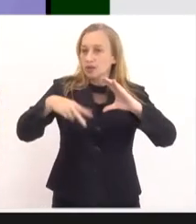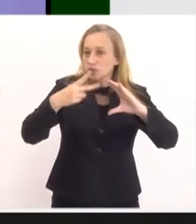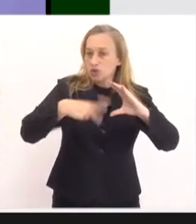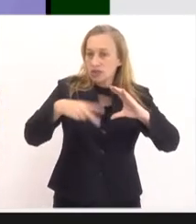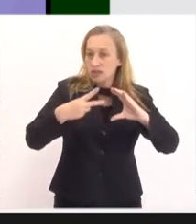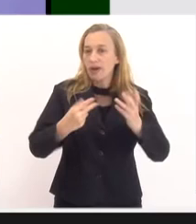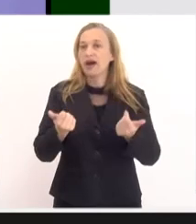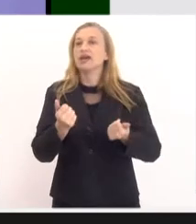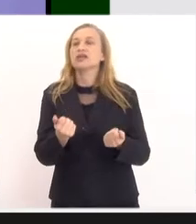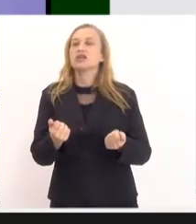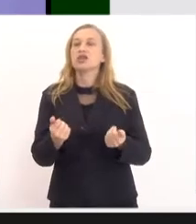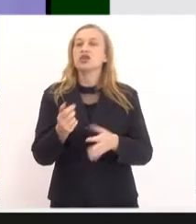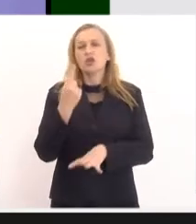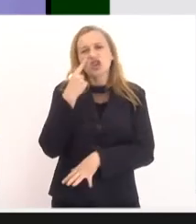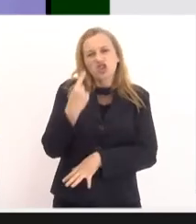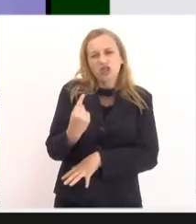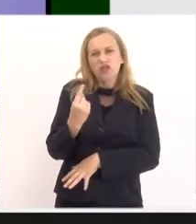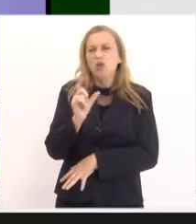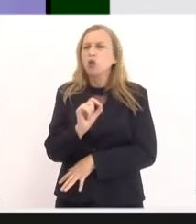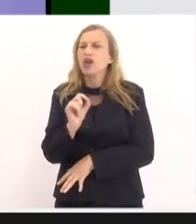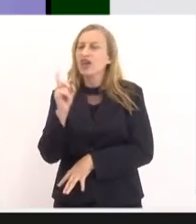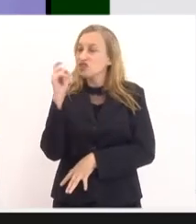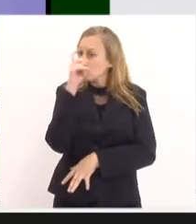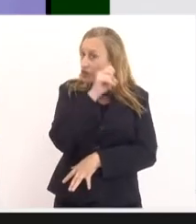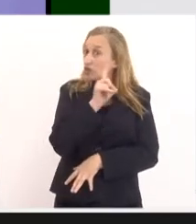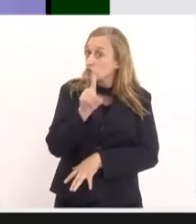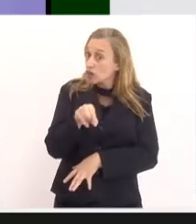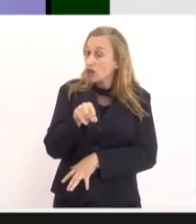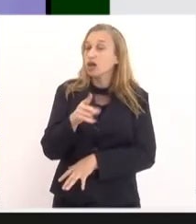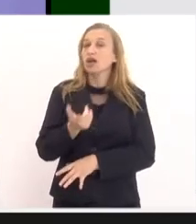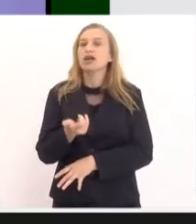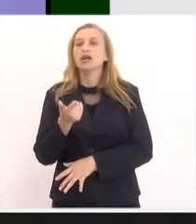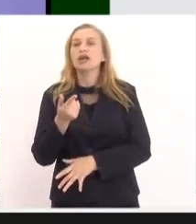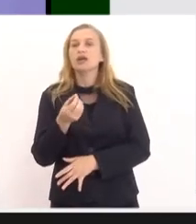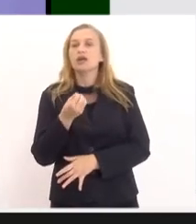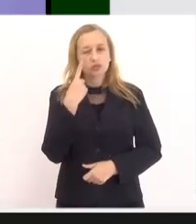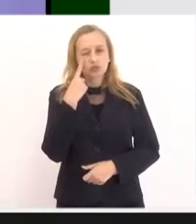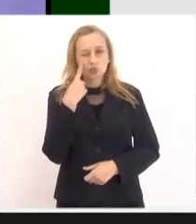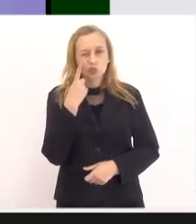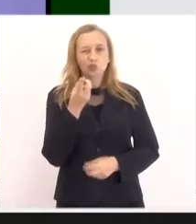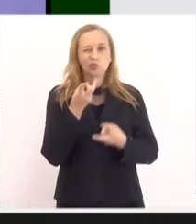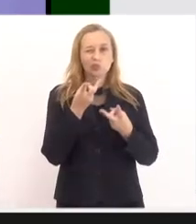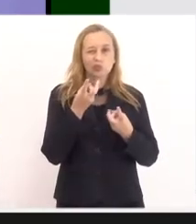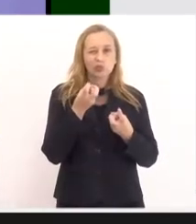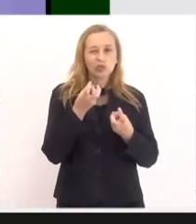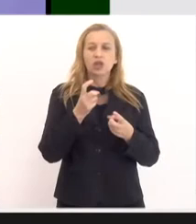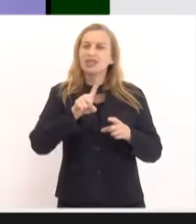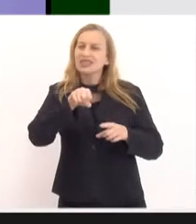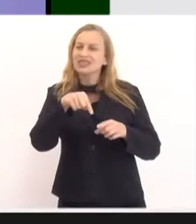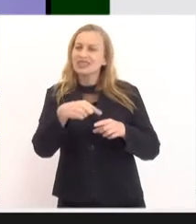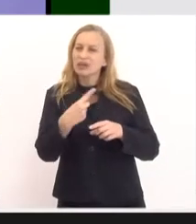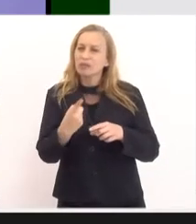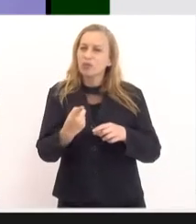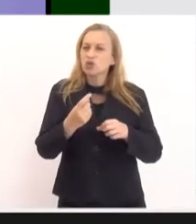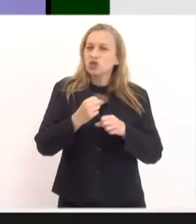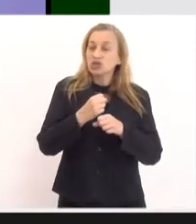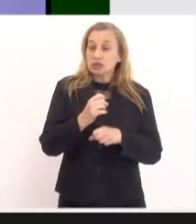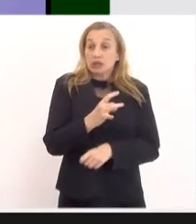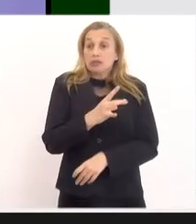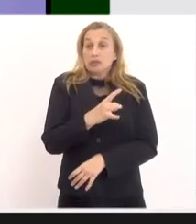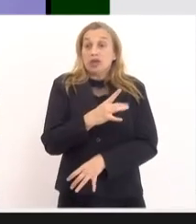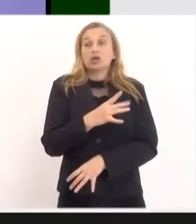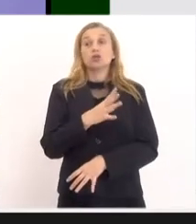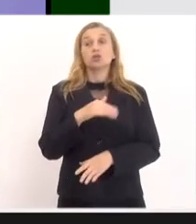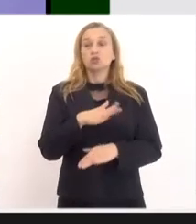E é o que a gente está vendo, assim, é uma dificuldade, né? E ainda bem que a gente tem esse espaço. Depois de todo o medo, né? E